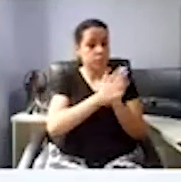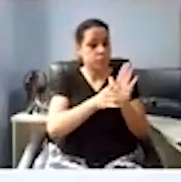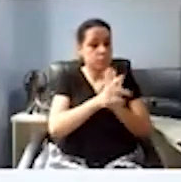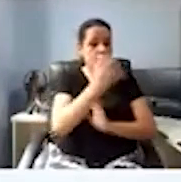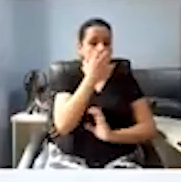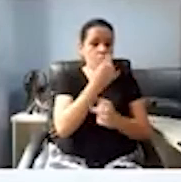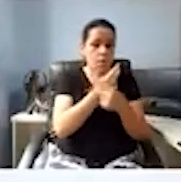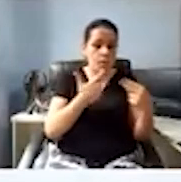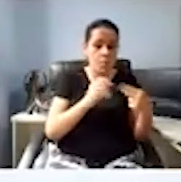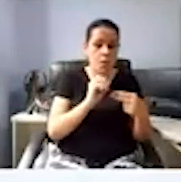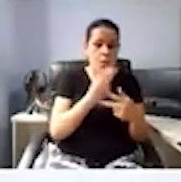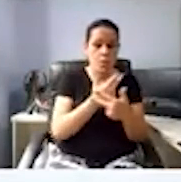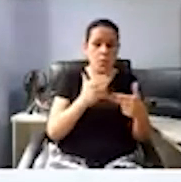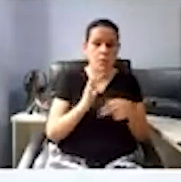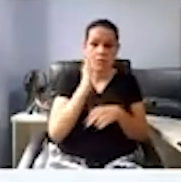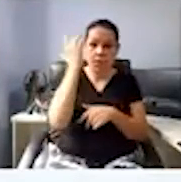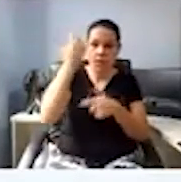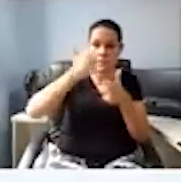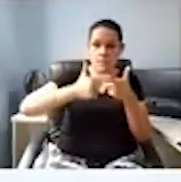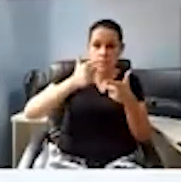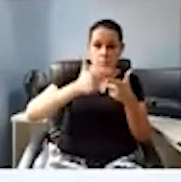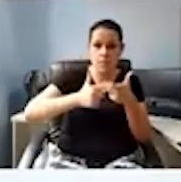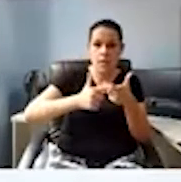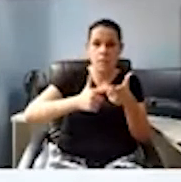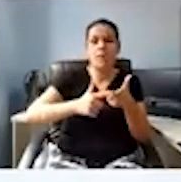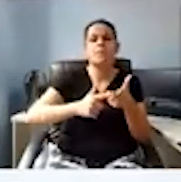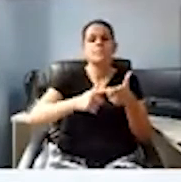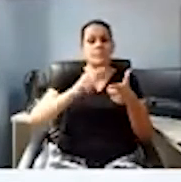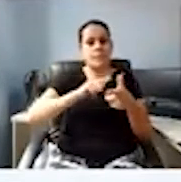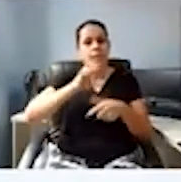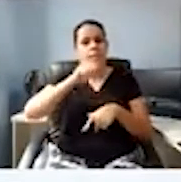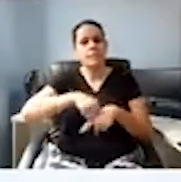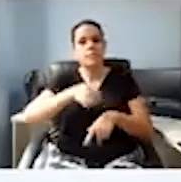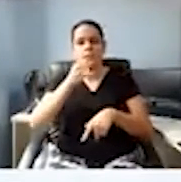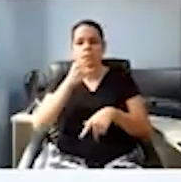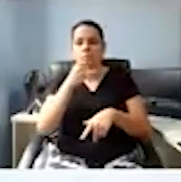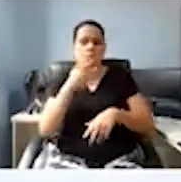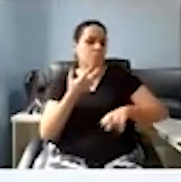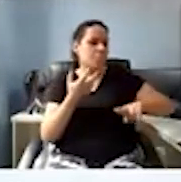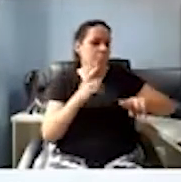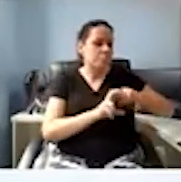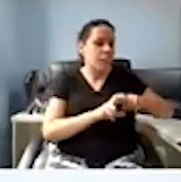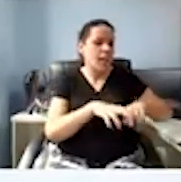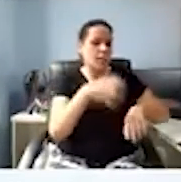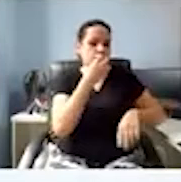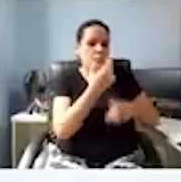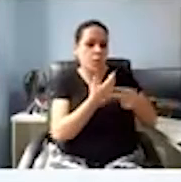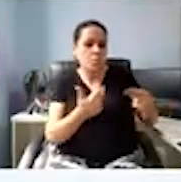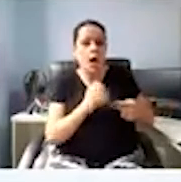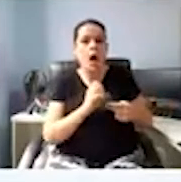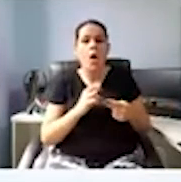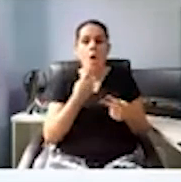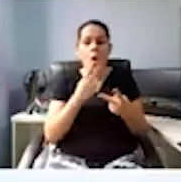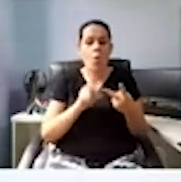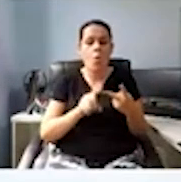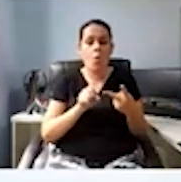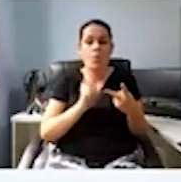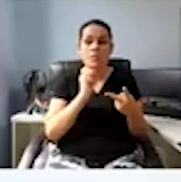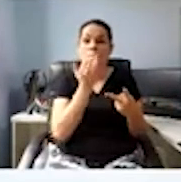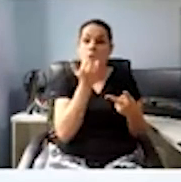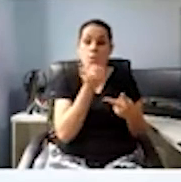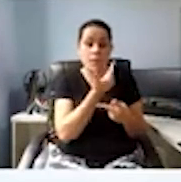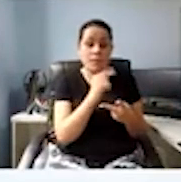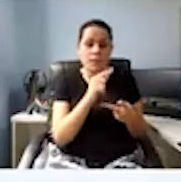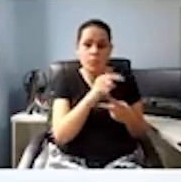tipo de ação que eu prejudique, como mantê-los presos ou se deixá-los sem alimentação